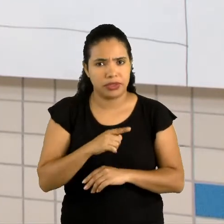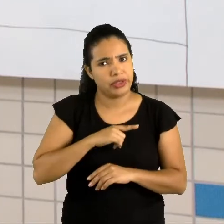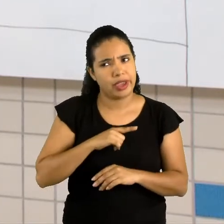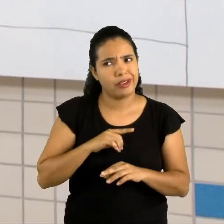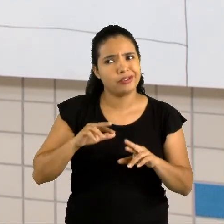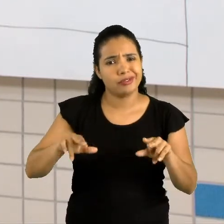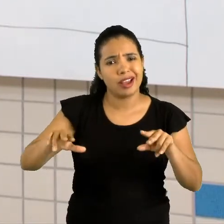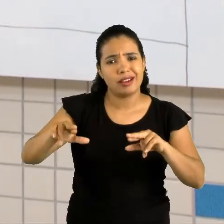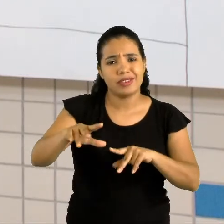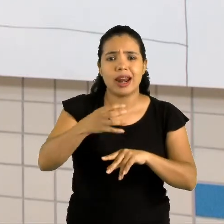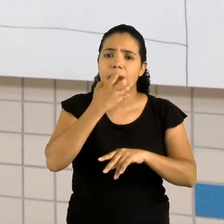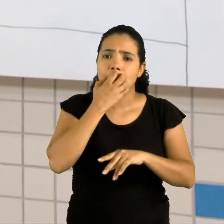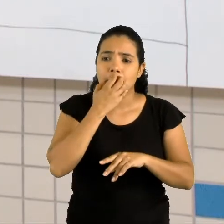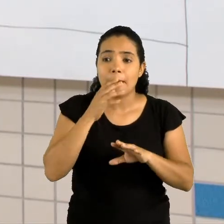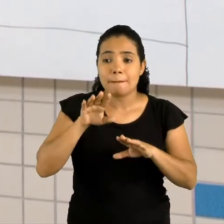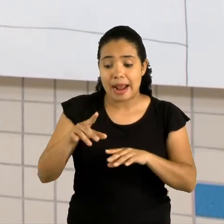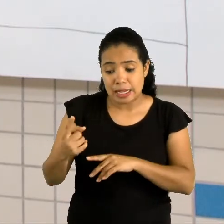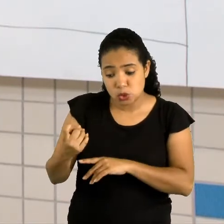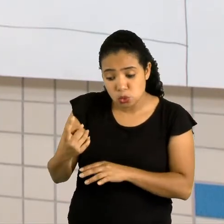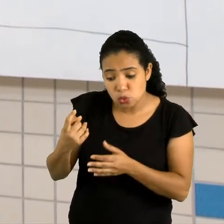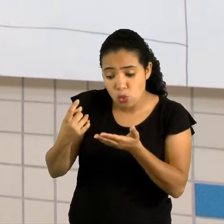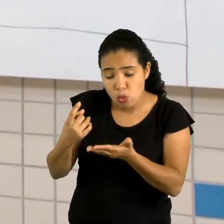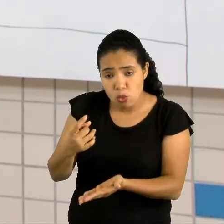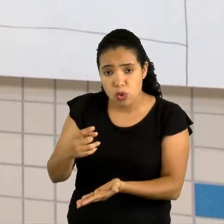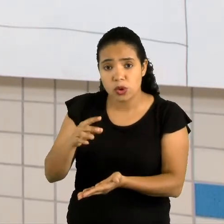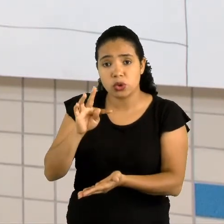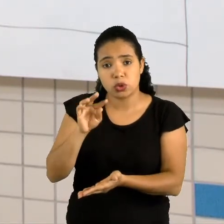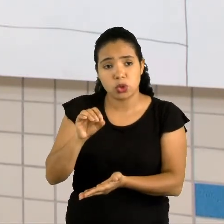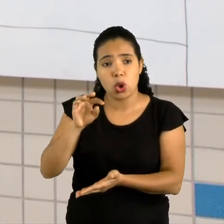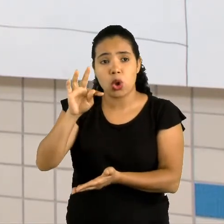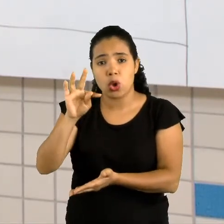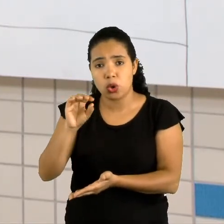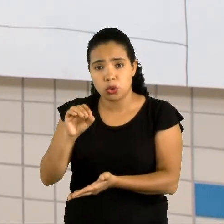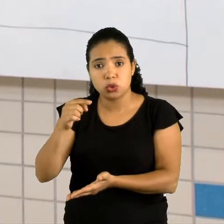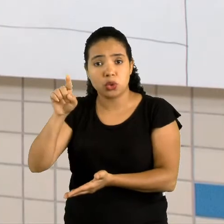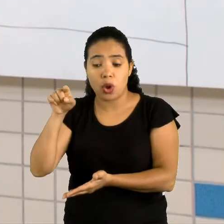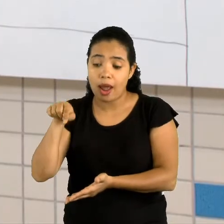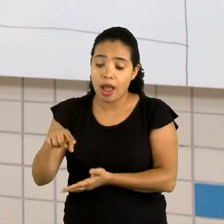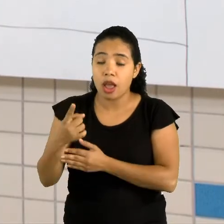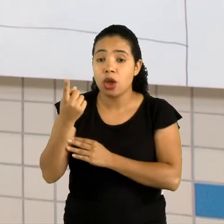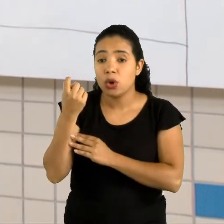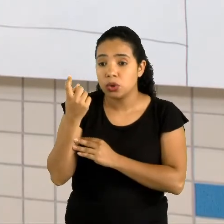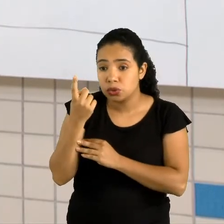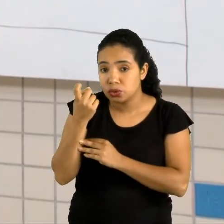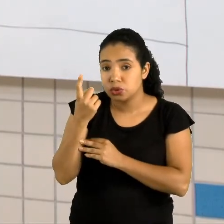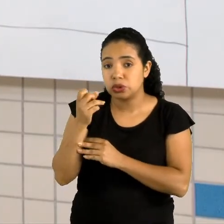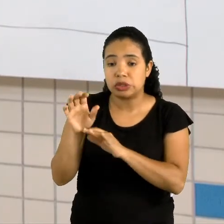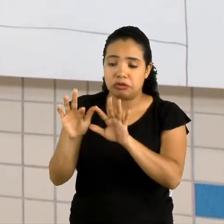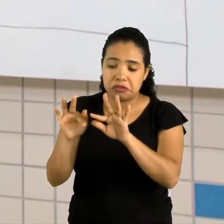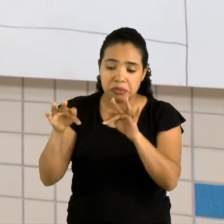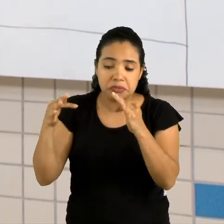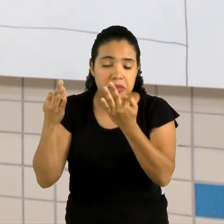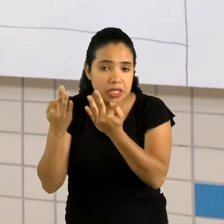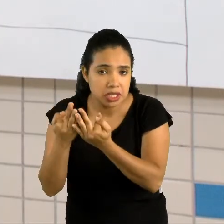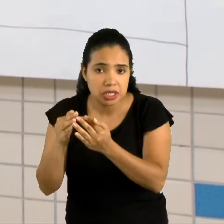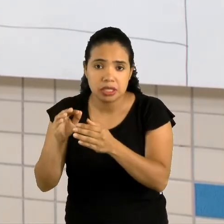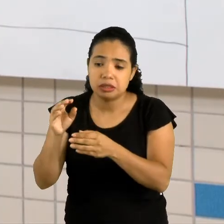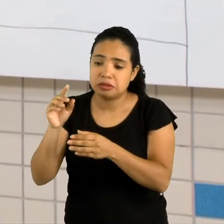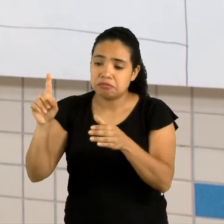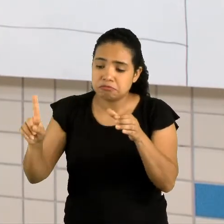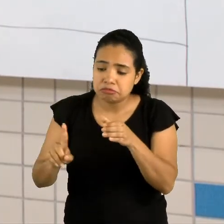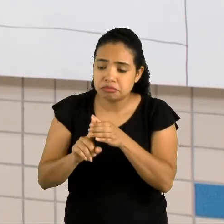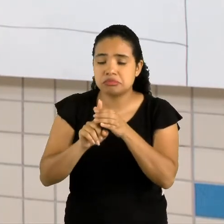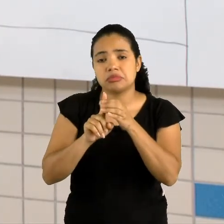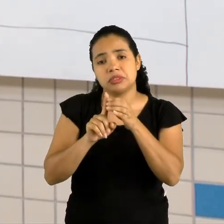cachorros, mas aquele cachorro ali, ele se chama Totó. Ele é único, ele é daquela família, ele faz parte